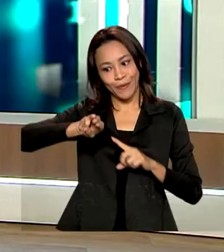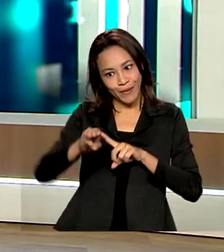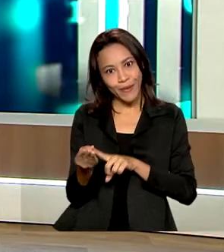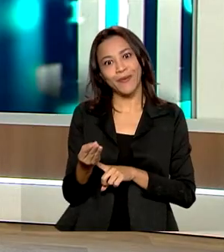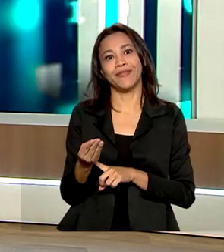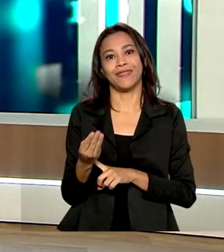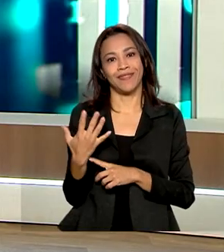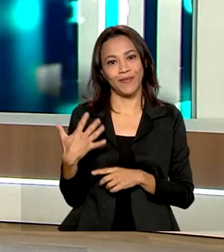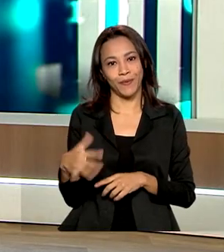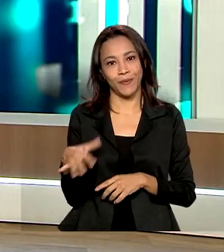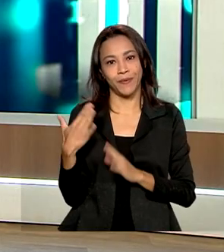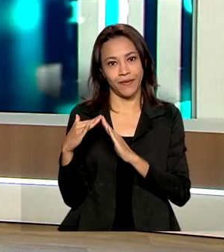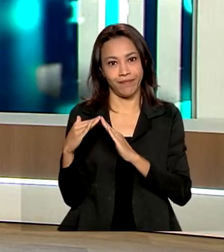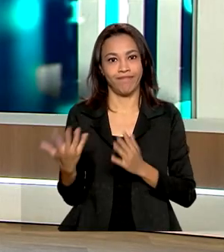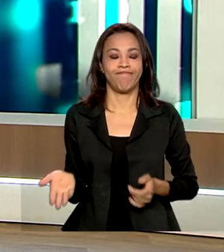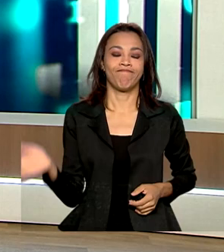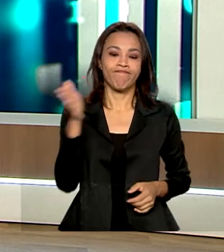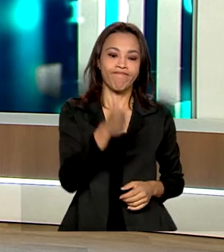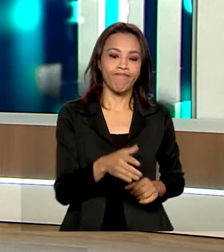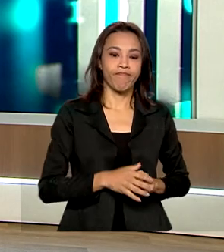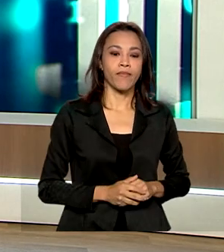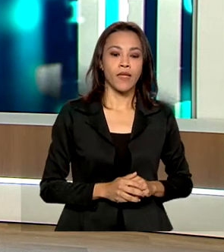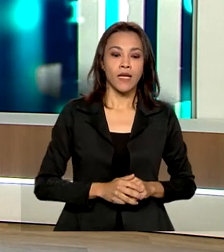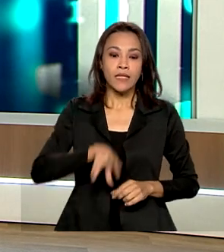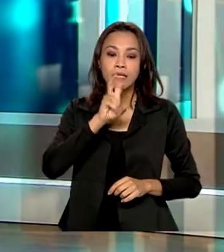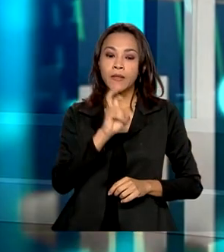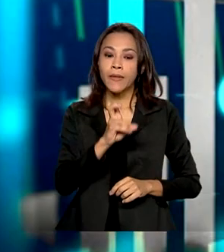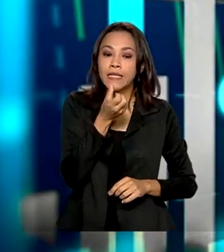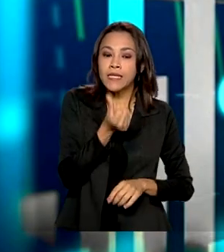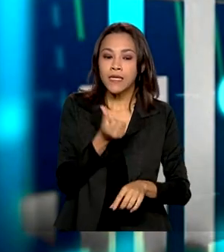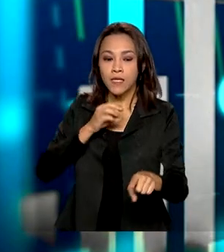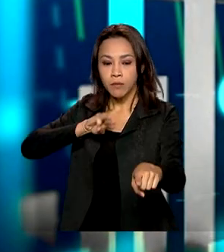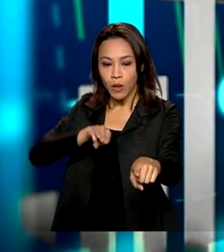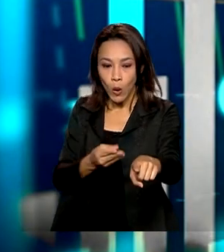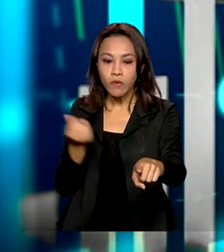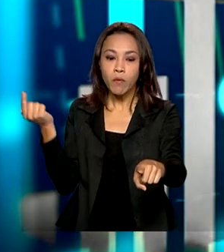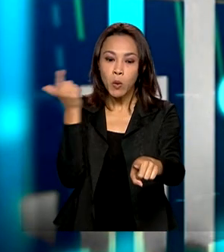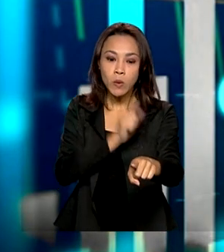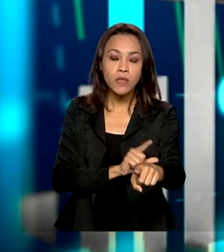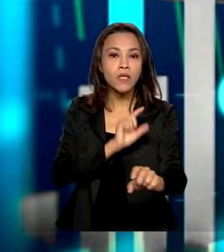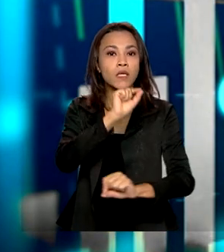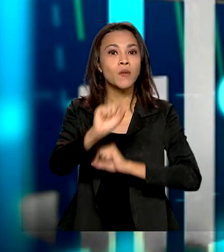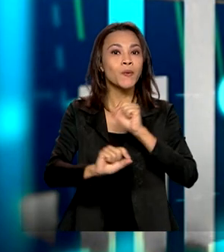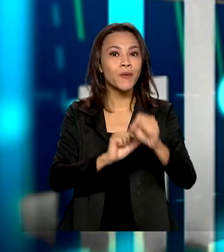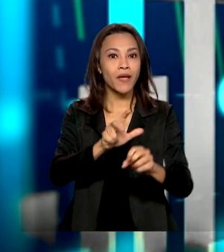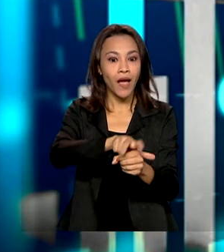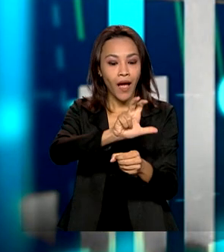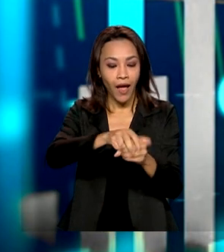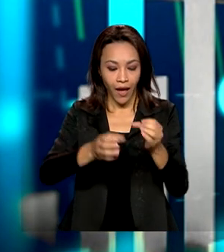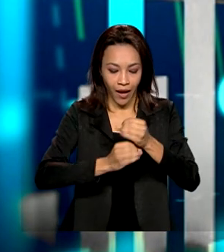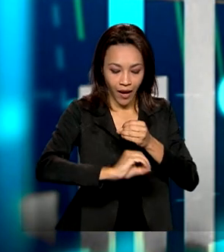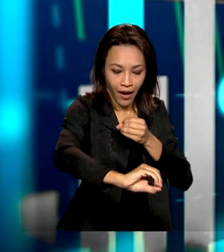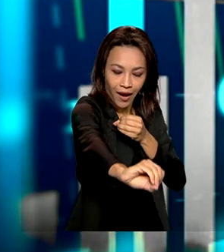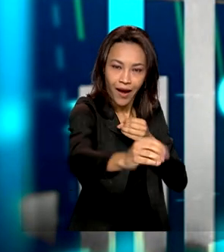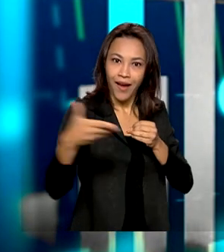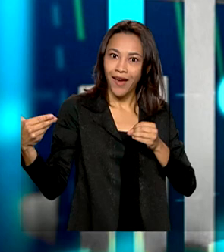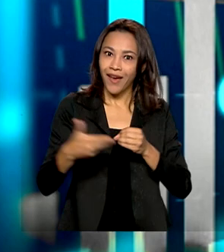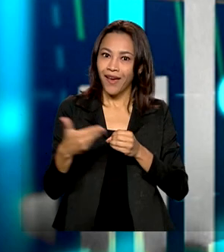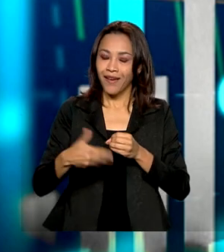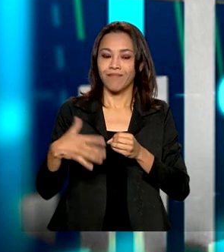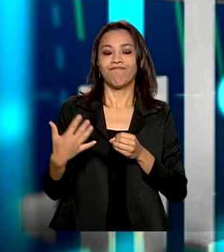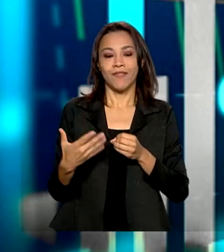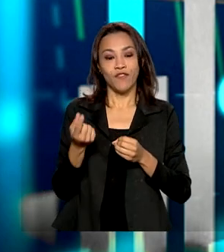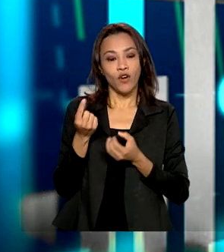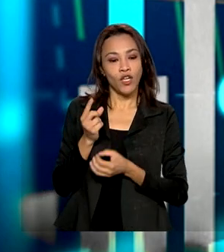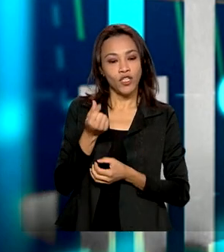residências. Além disso, cerca de R 56 milhões de brasileiros serão beneficiados com obra de saneamento. E, para este fim, foi reservado cerca